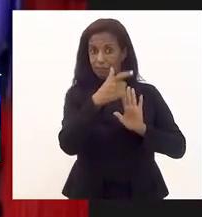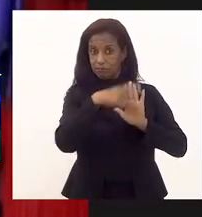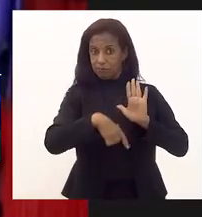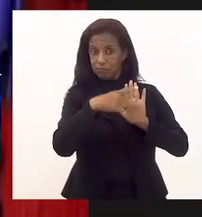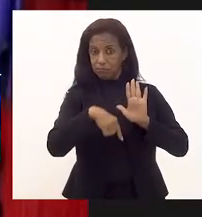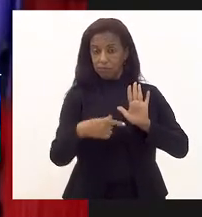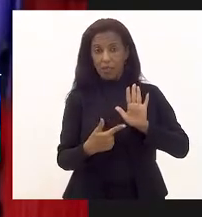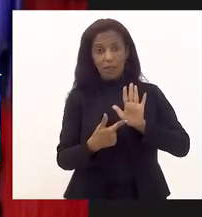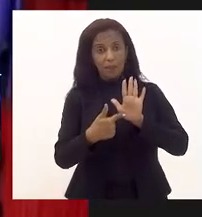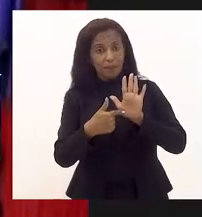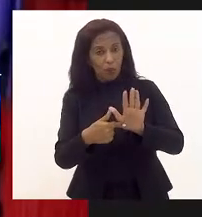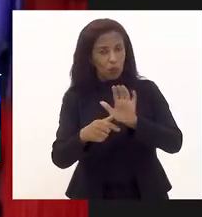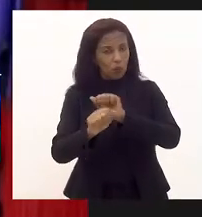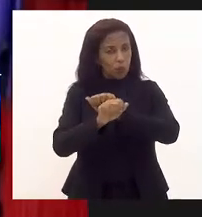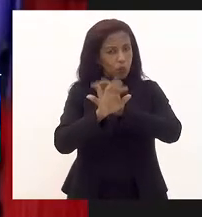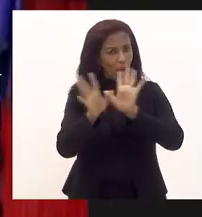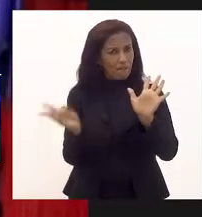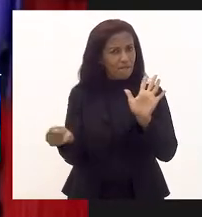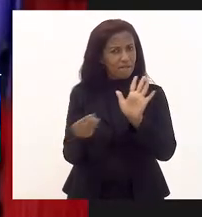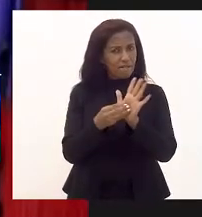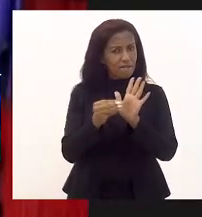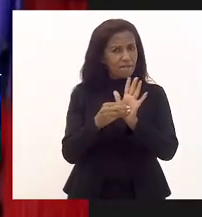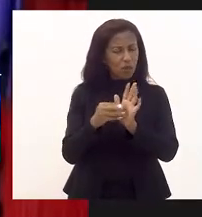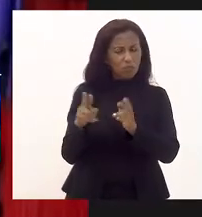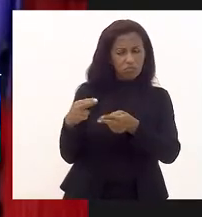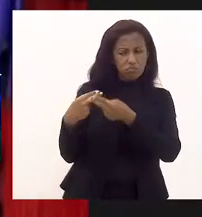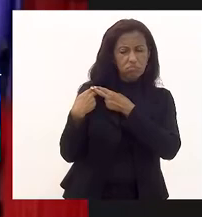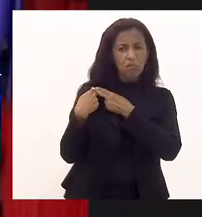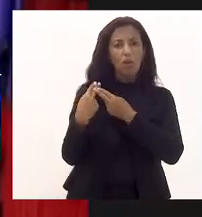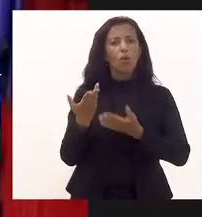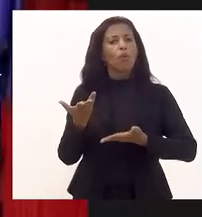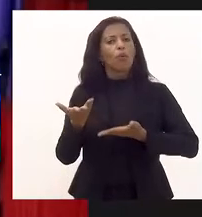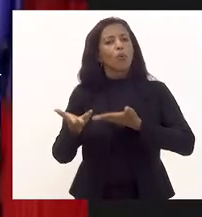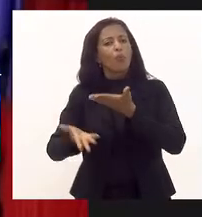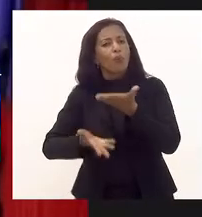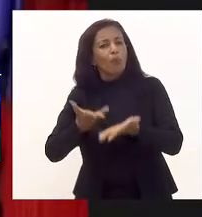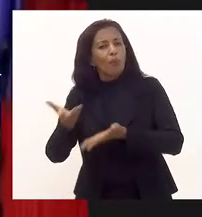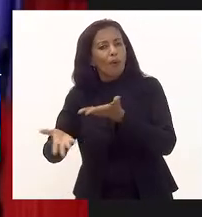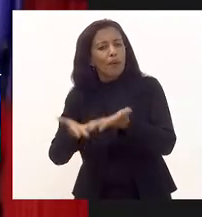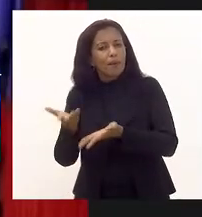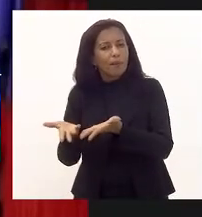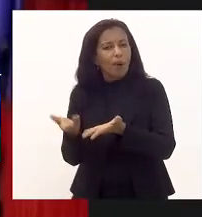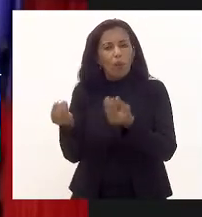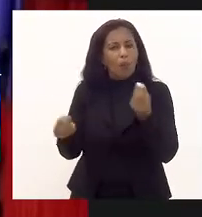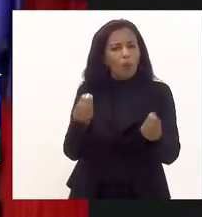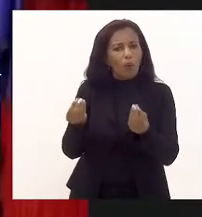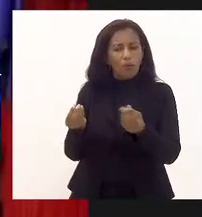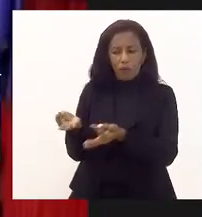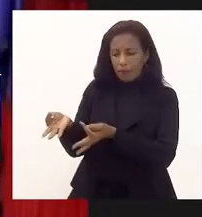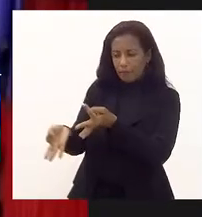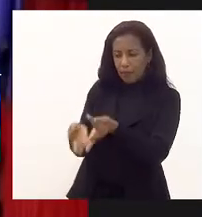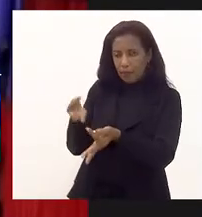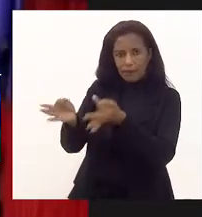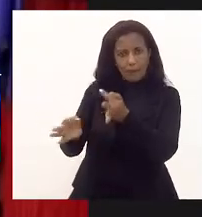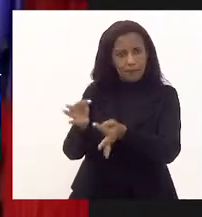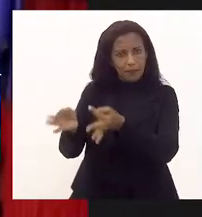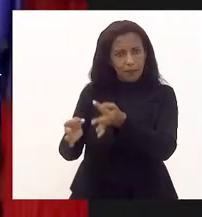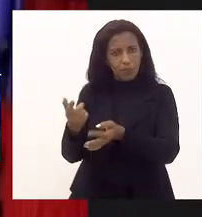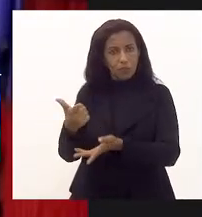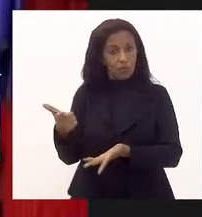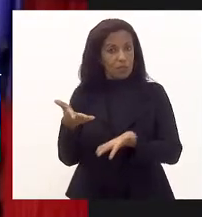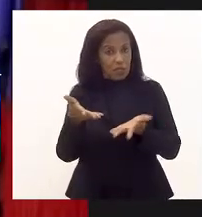que mostra claramente a falta de responsabilidade com que o animal foi recebido e manuseado no IBV. E isso sim,